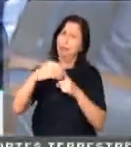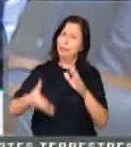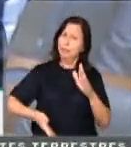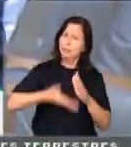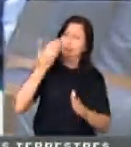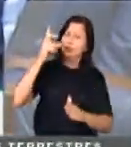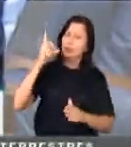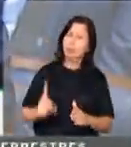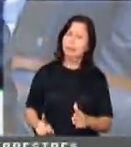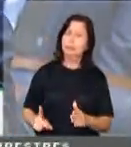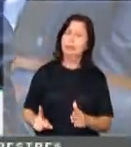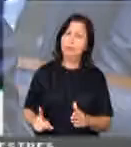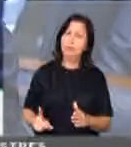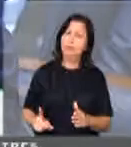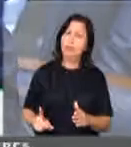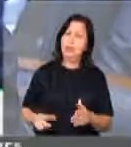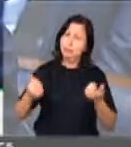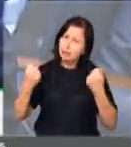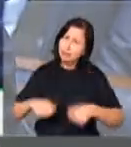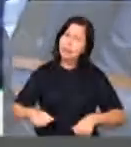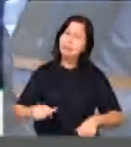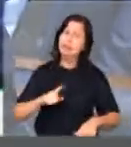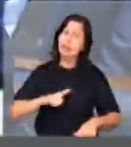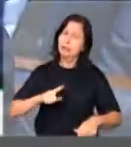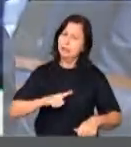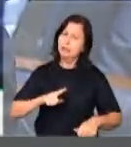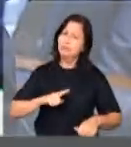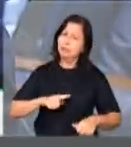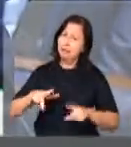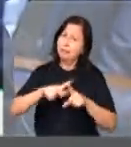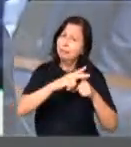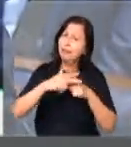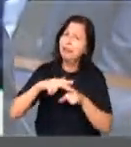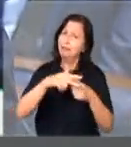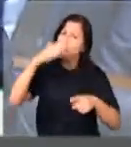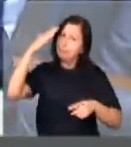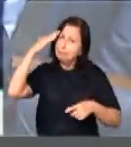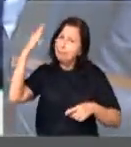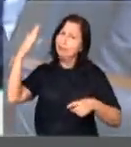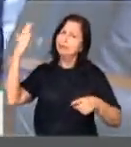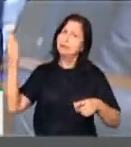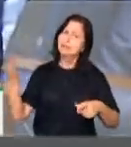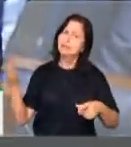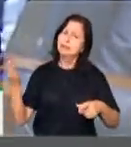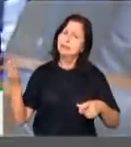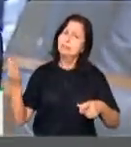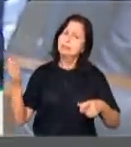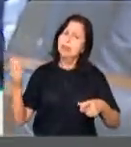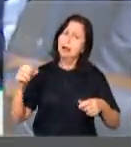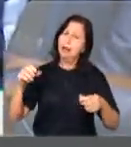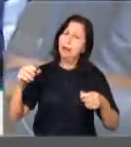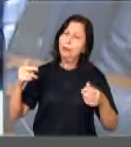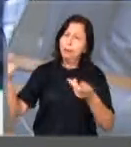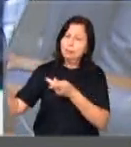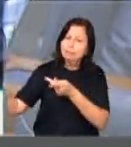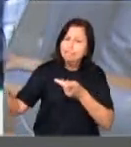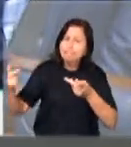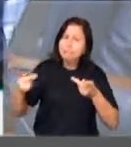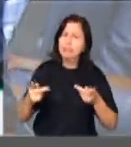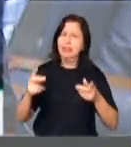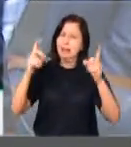retirar direitos, retirar a capacidade, o instrumento que dá dignidade para esses servidores na sua